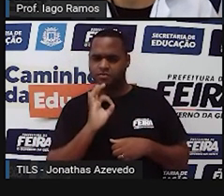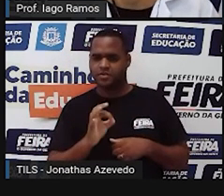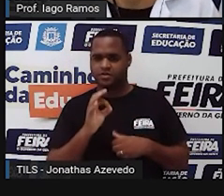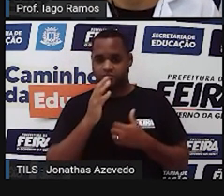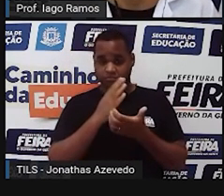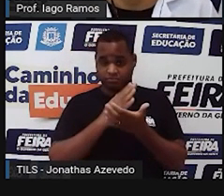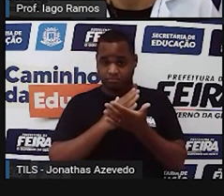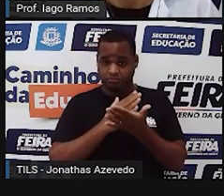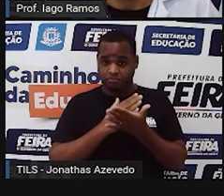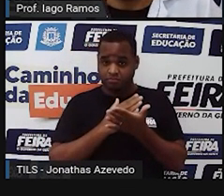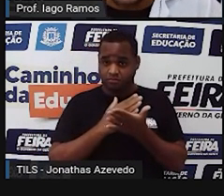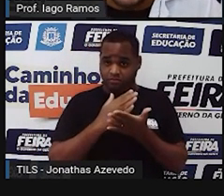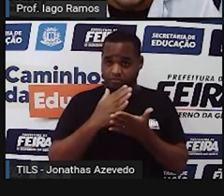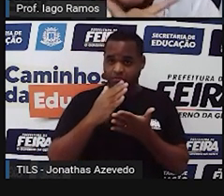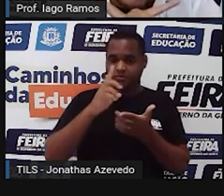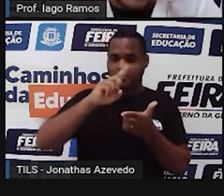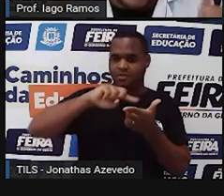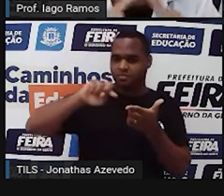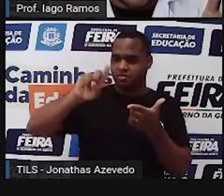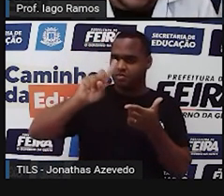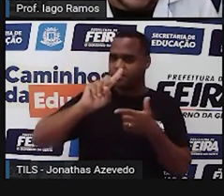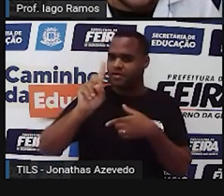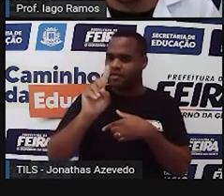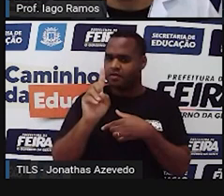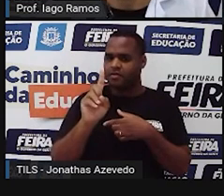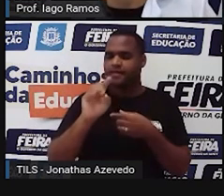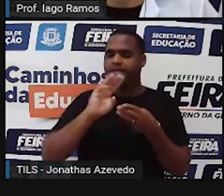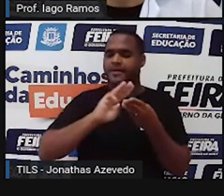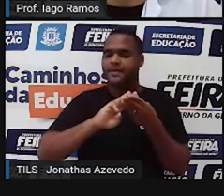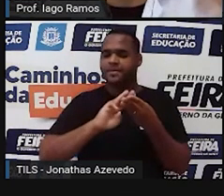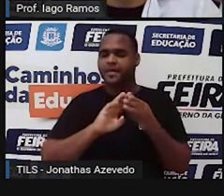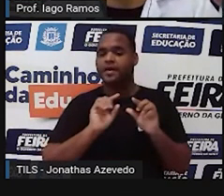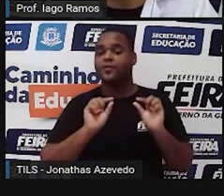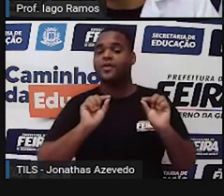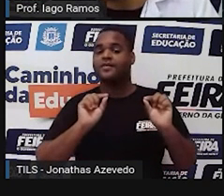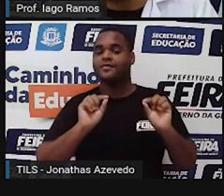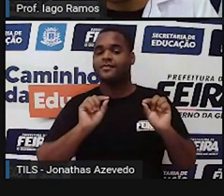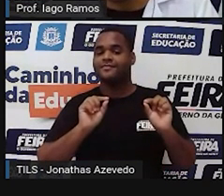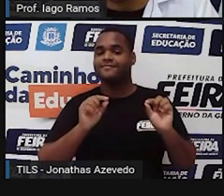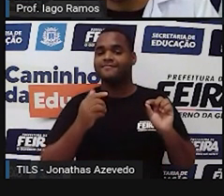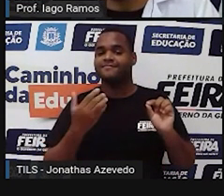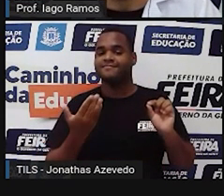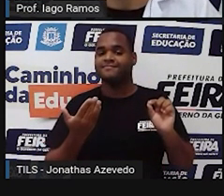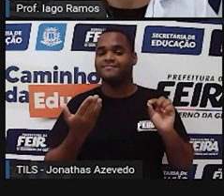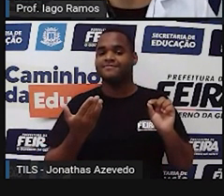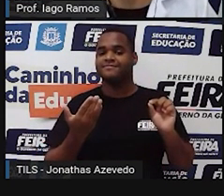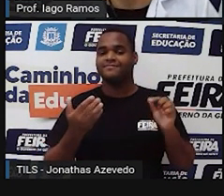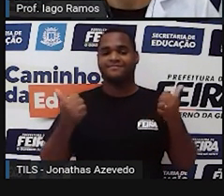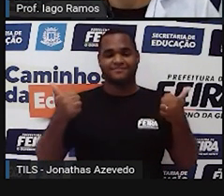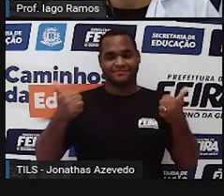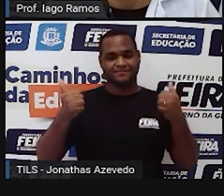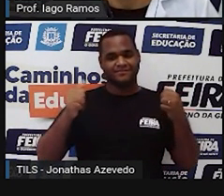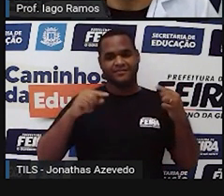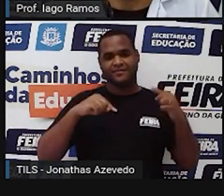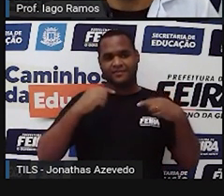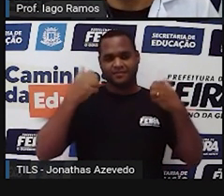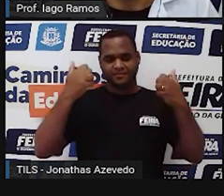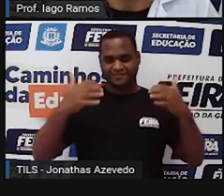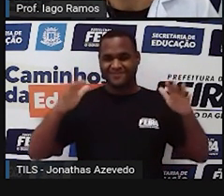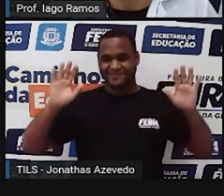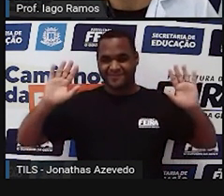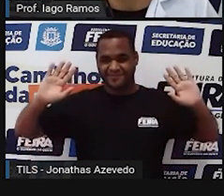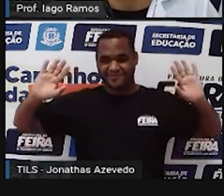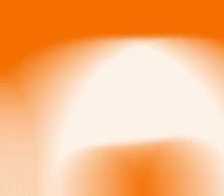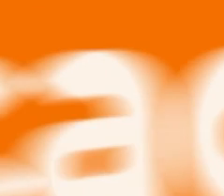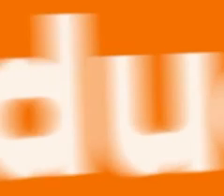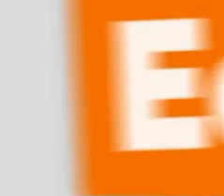começar, você termina. Matemática não é problema. Matemática é. E é isso aí. Valeu!